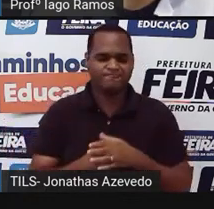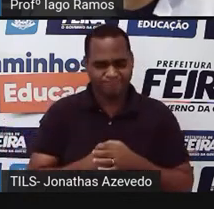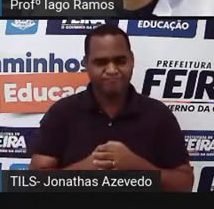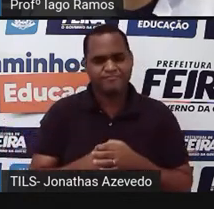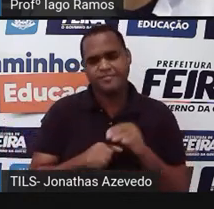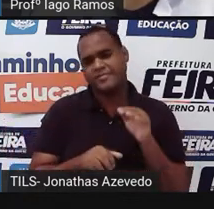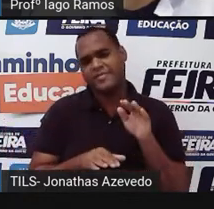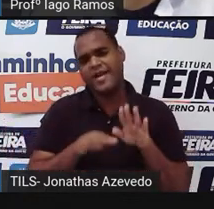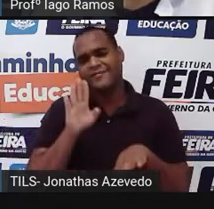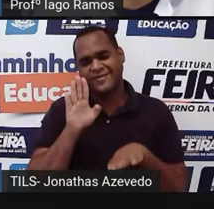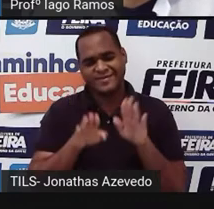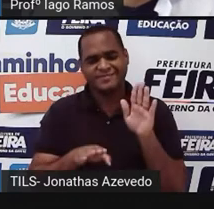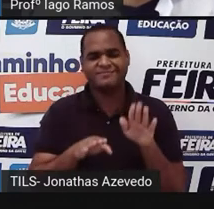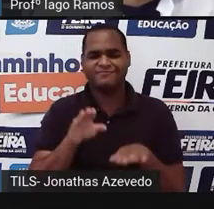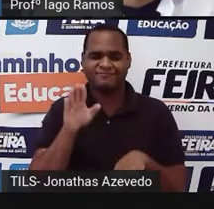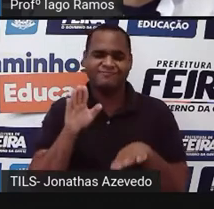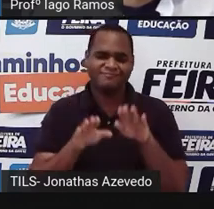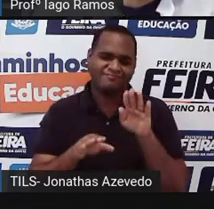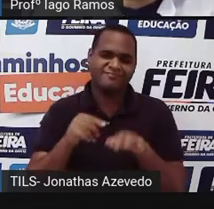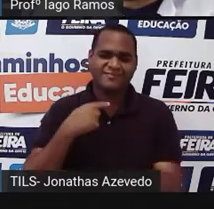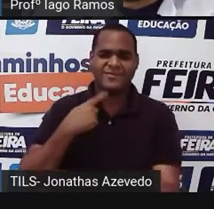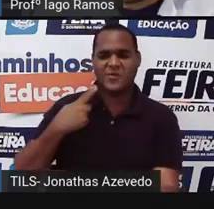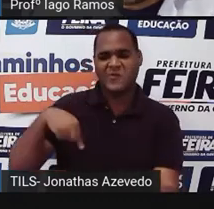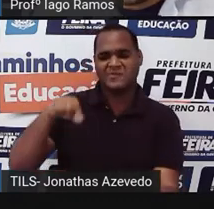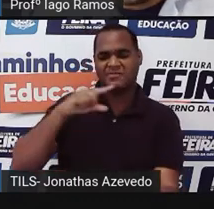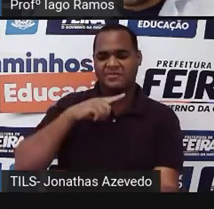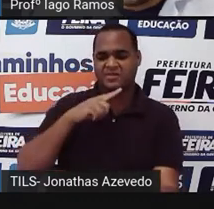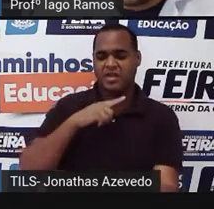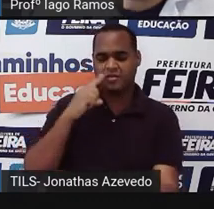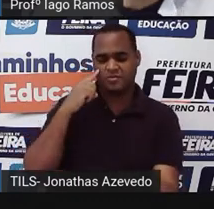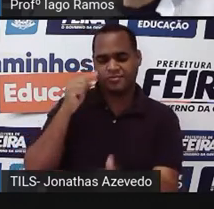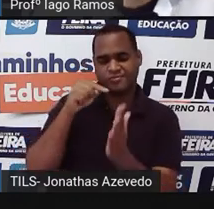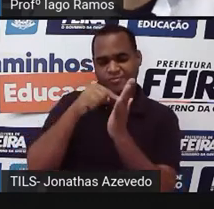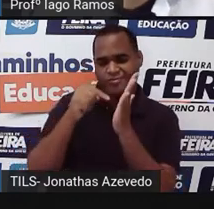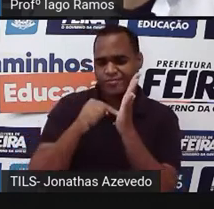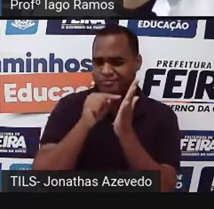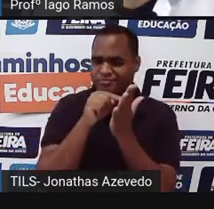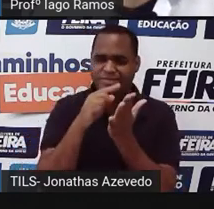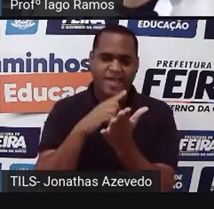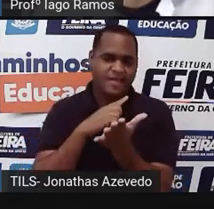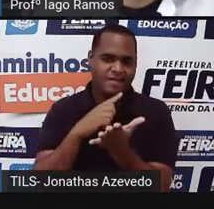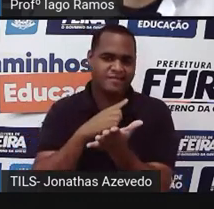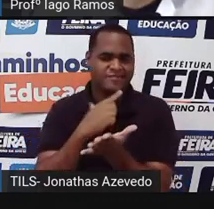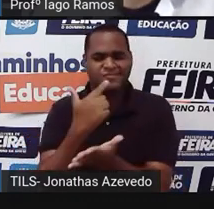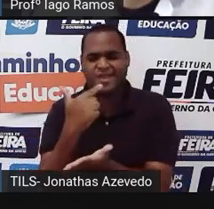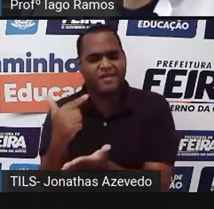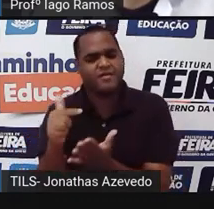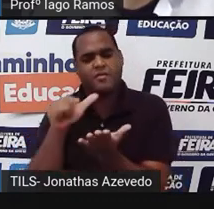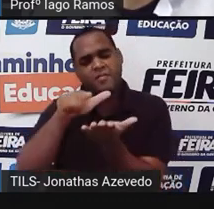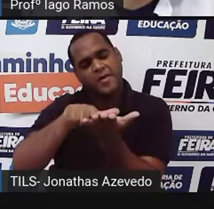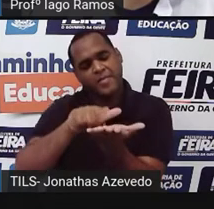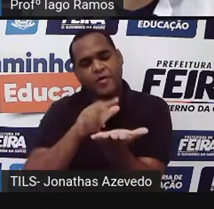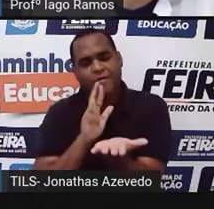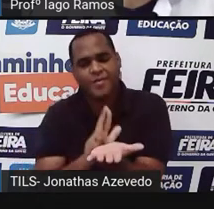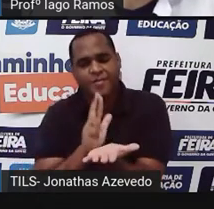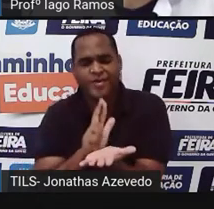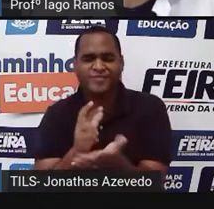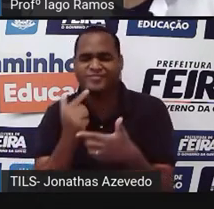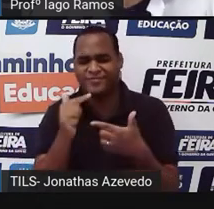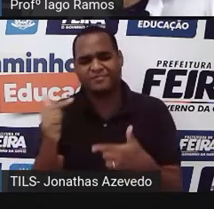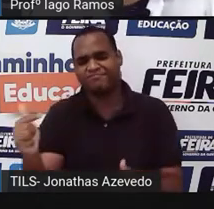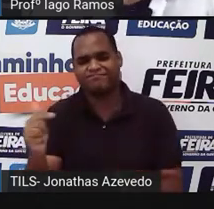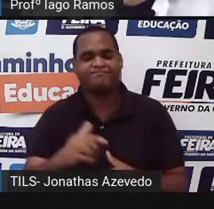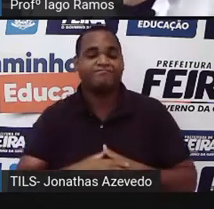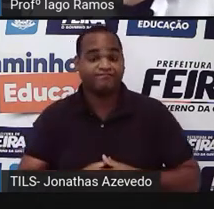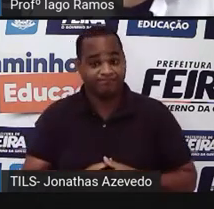vezes né? a gente não não vai ter a companhia da calculadora é bem possível e nem o papel para fazer o rascunho tá bom?